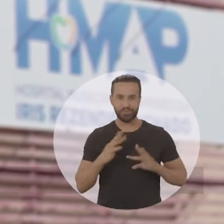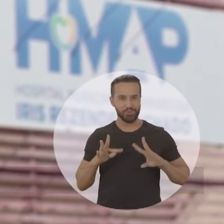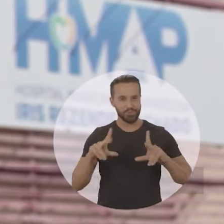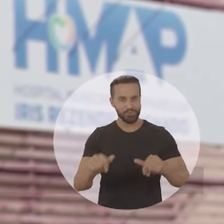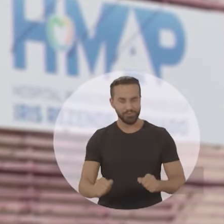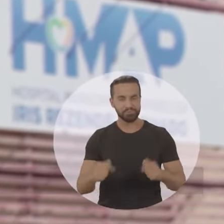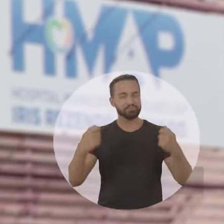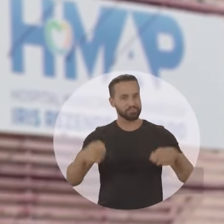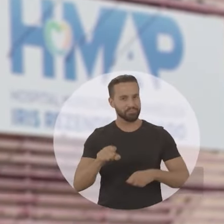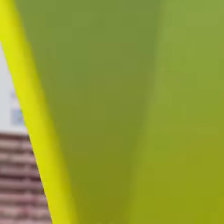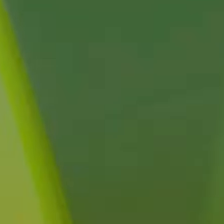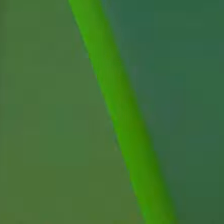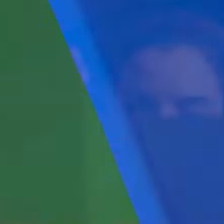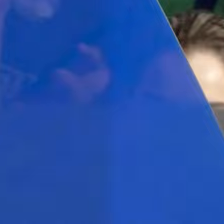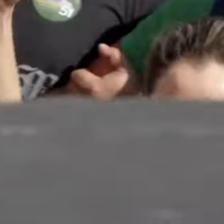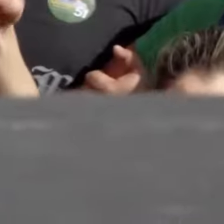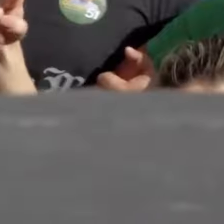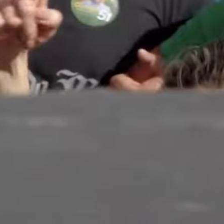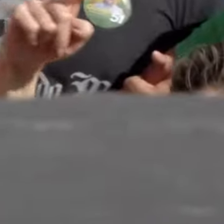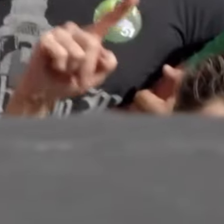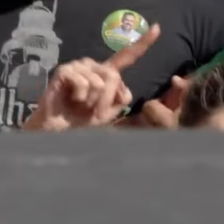Para isso, eu preciso do seu voto.